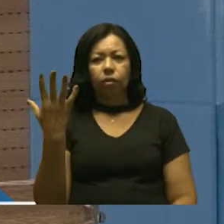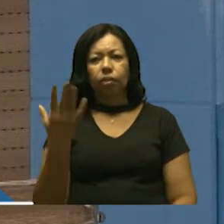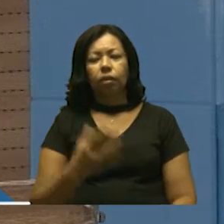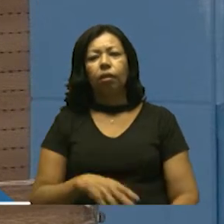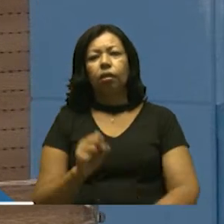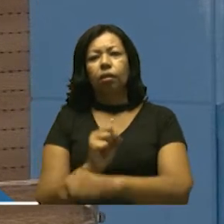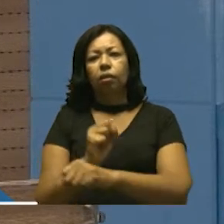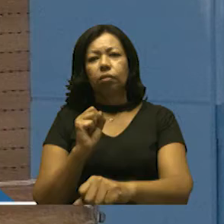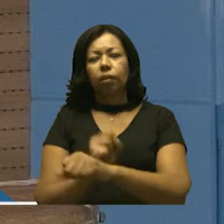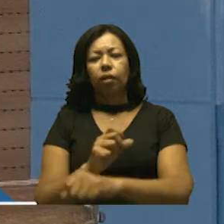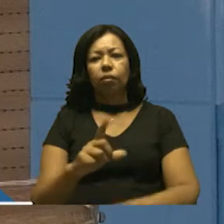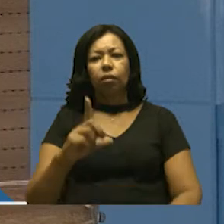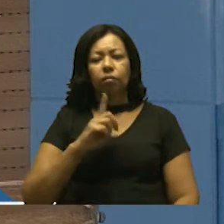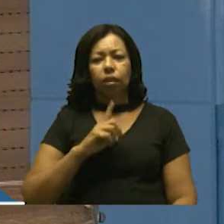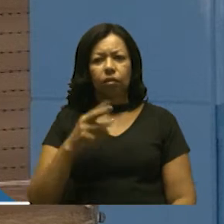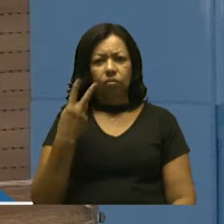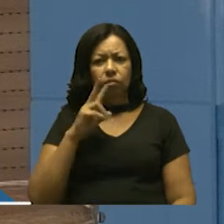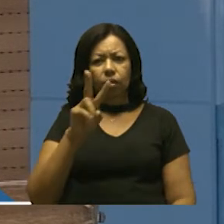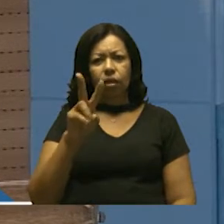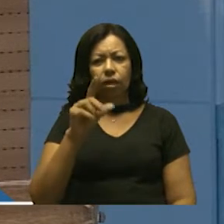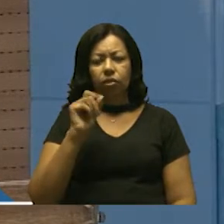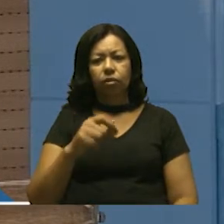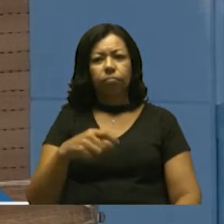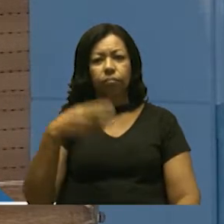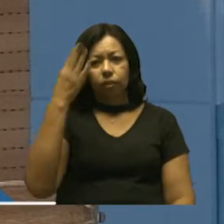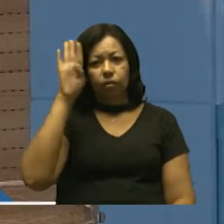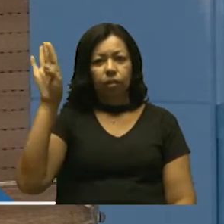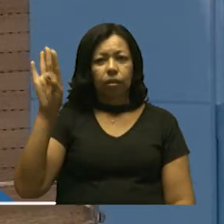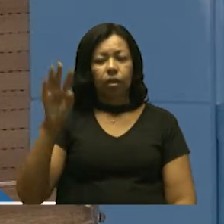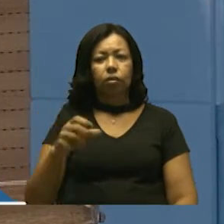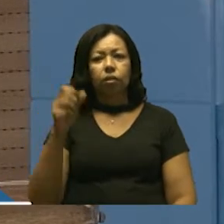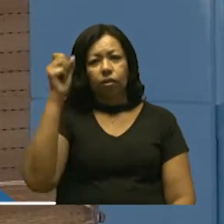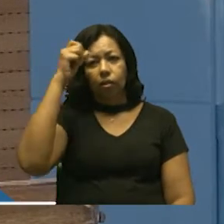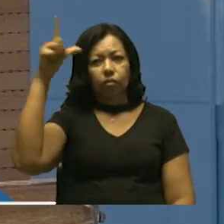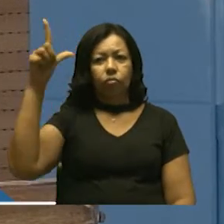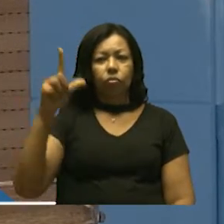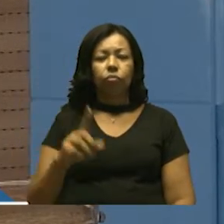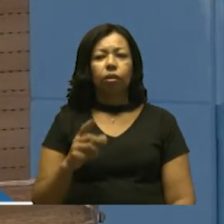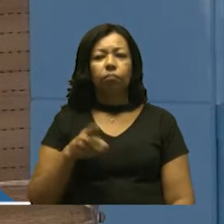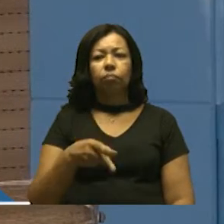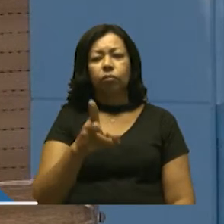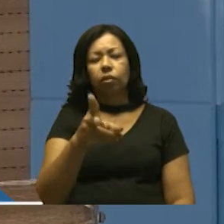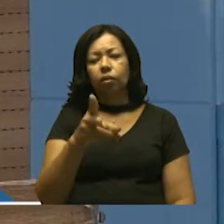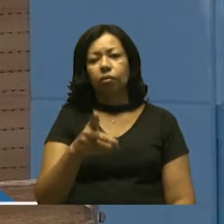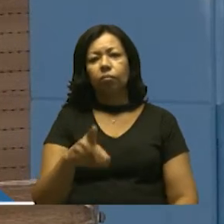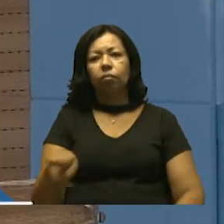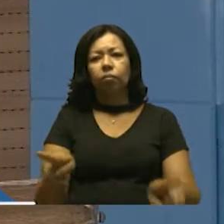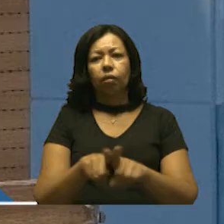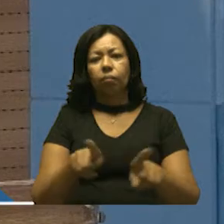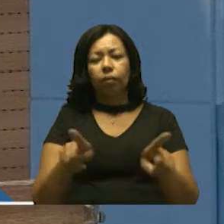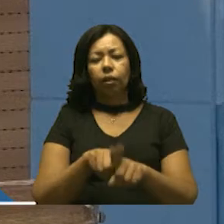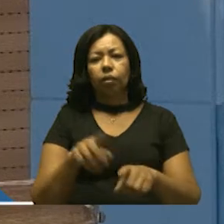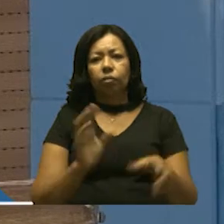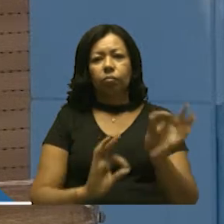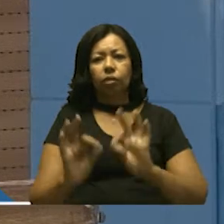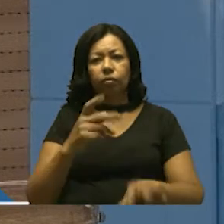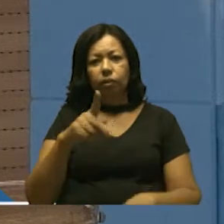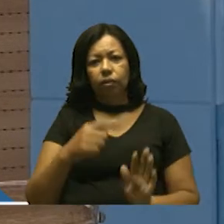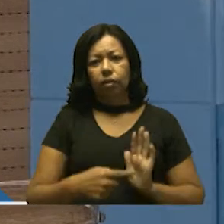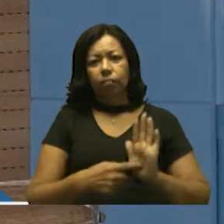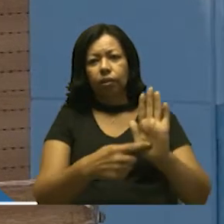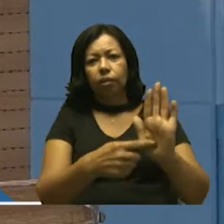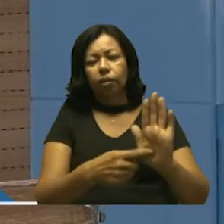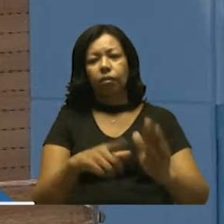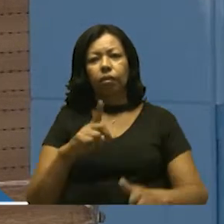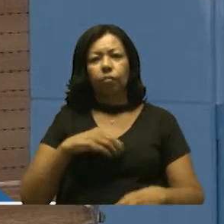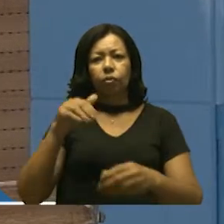Então, espero muito que tenha esse olhar de prioridade na cultura, e não é diferente também na questão do projeto que você ainda está apresentando,